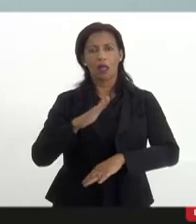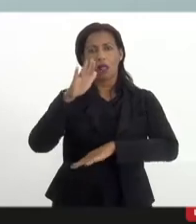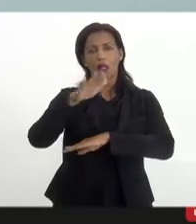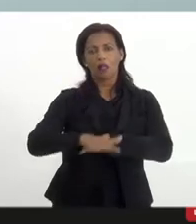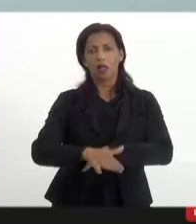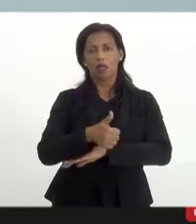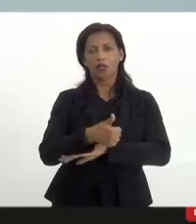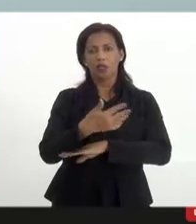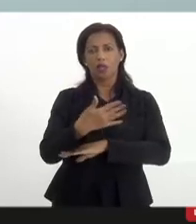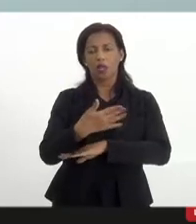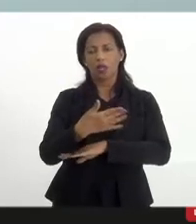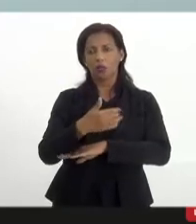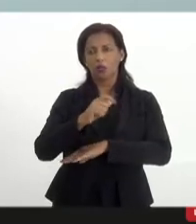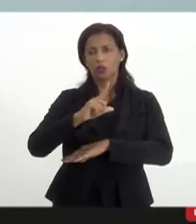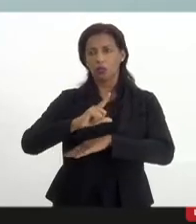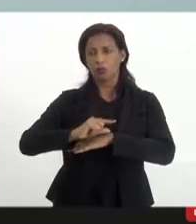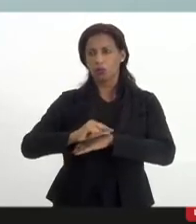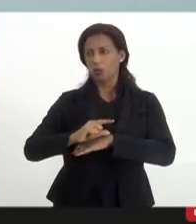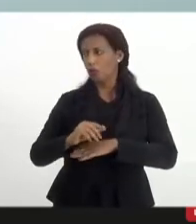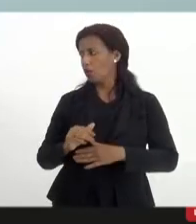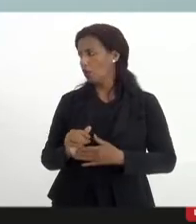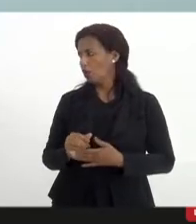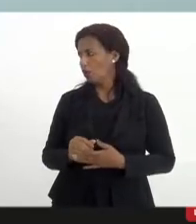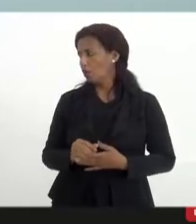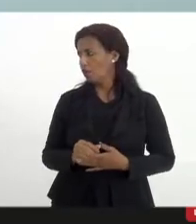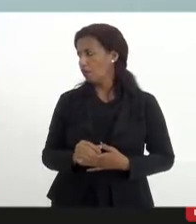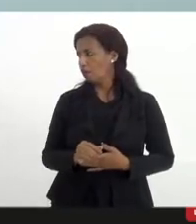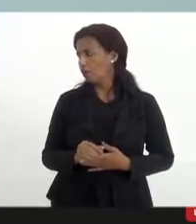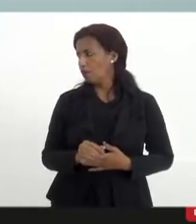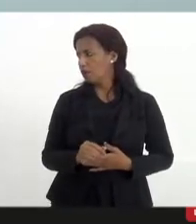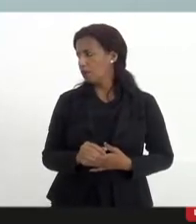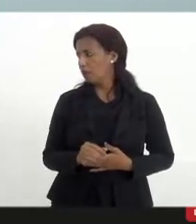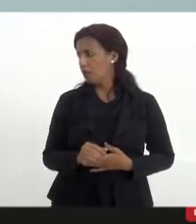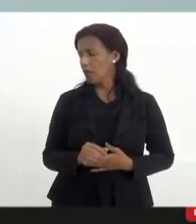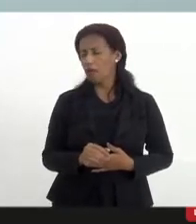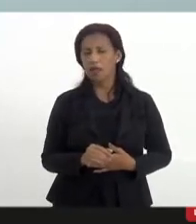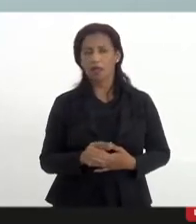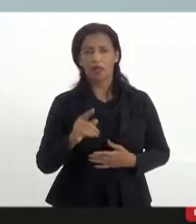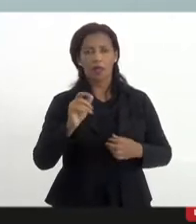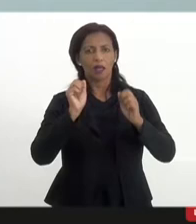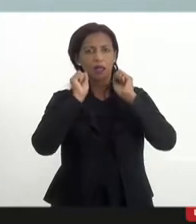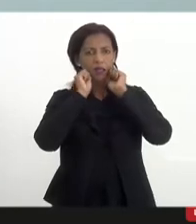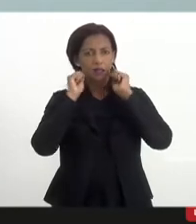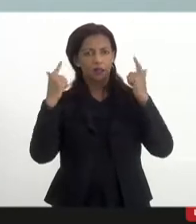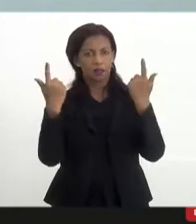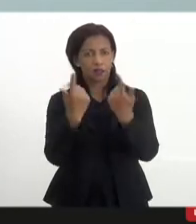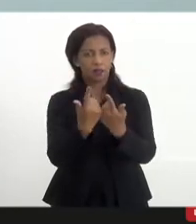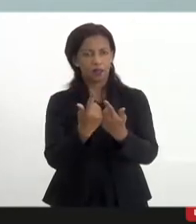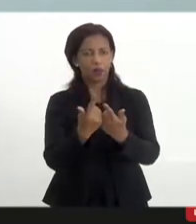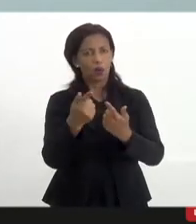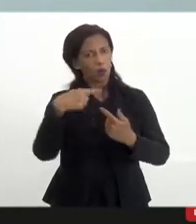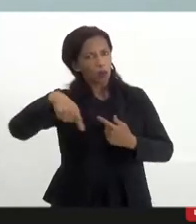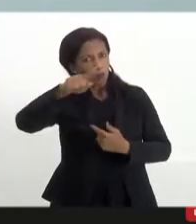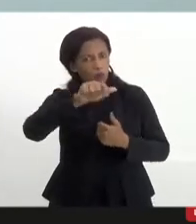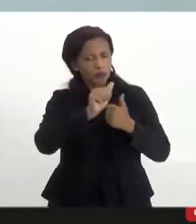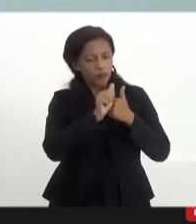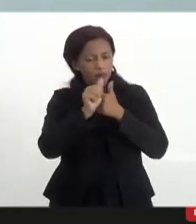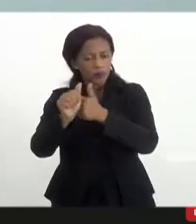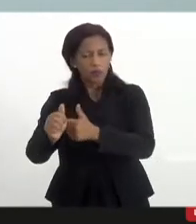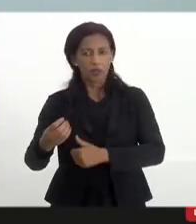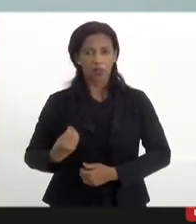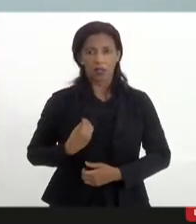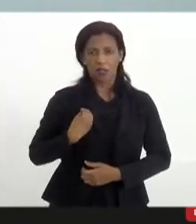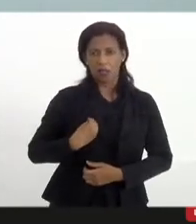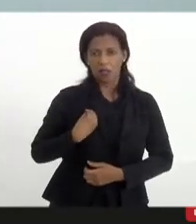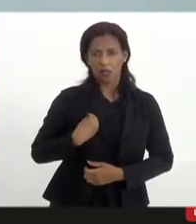horas, sobre essa pauta. A agenda ainda não está confirmada, eu quero deixar isso claro, porque a Assembleia Legislativa, como vocês estão acompanhando, está vivendo um